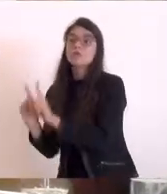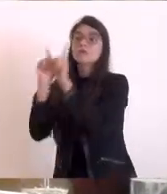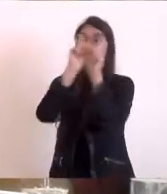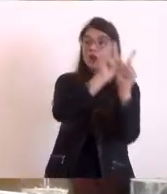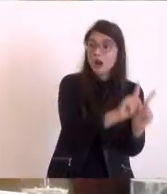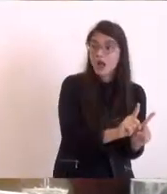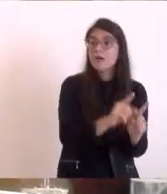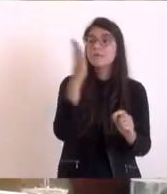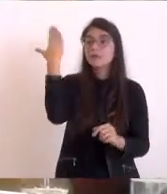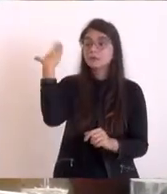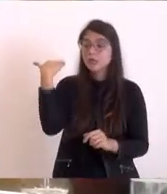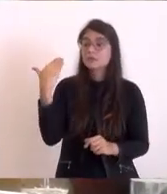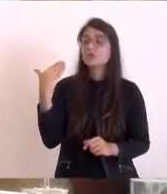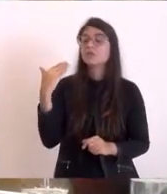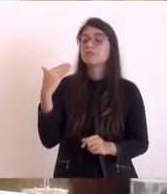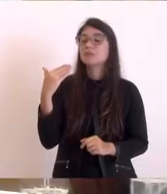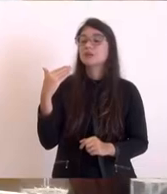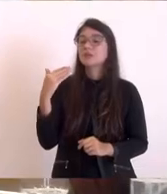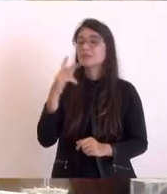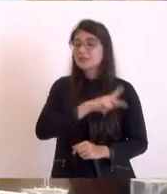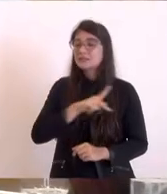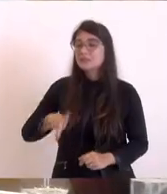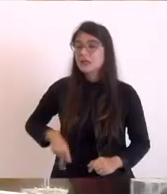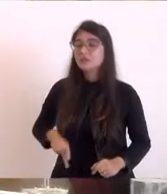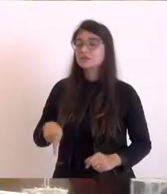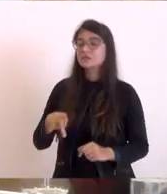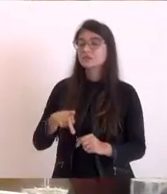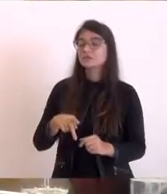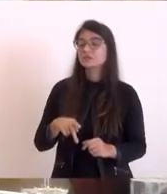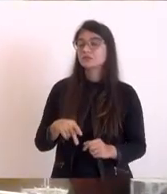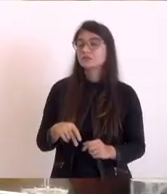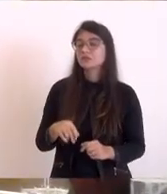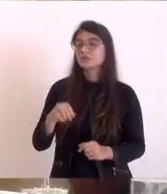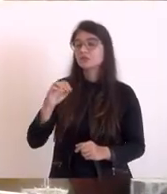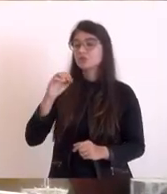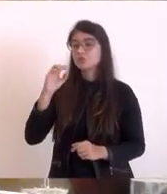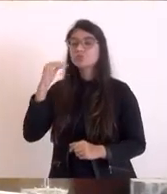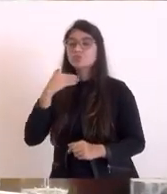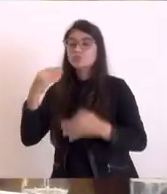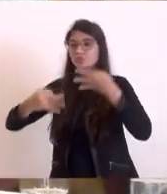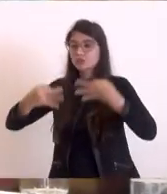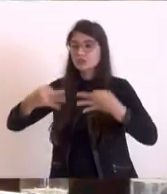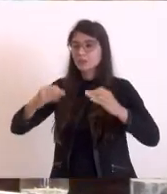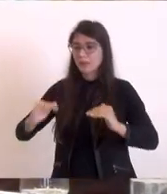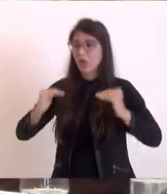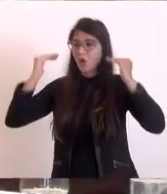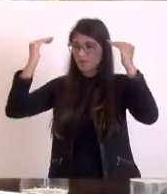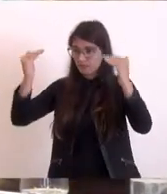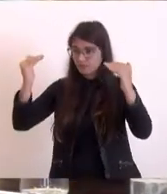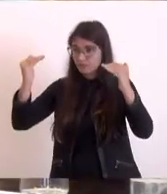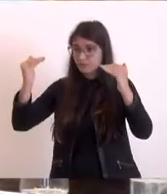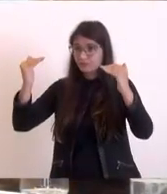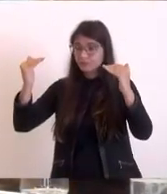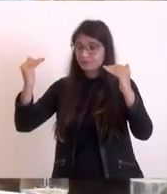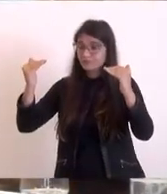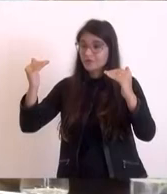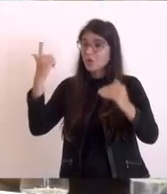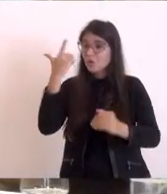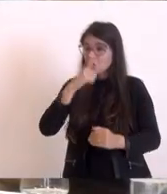através dessa dessa conversa nós encaminhamos uma uma saída eu nunca mais tive